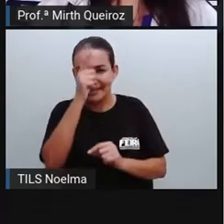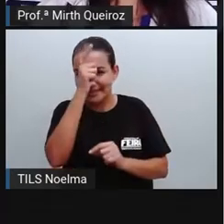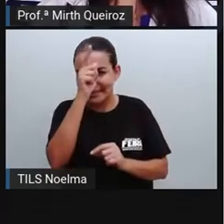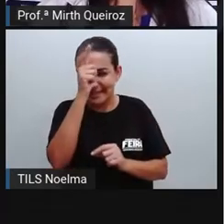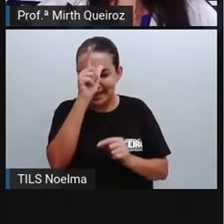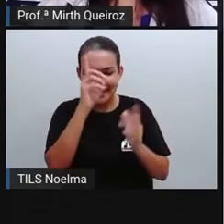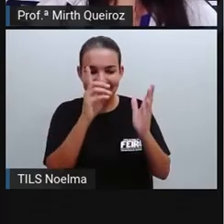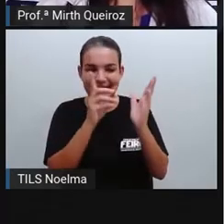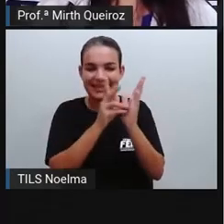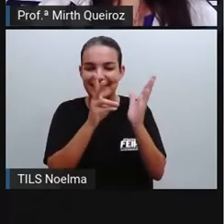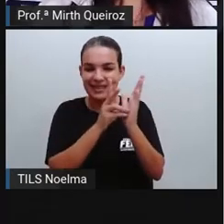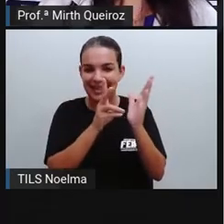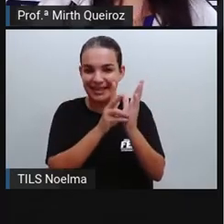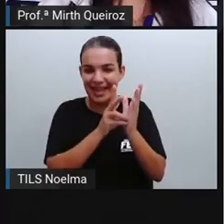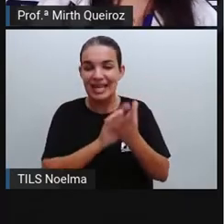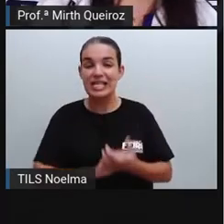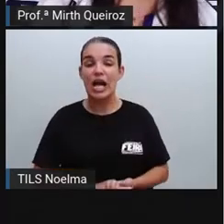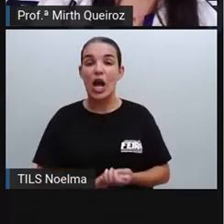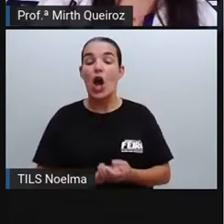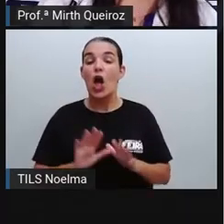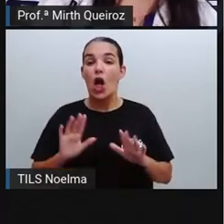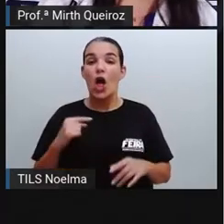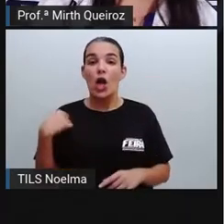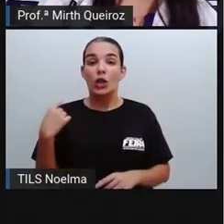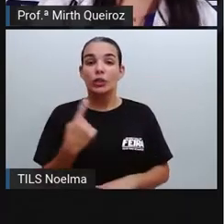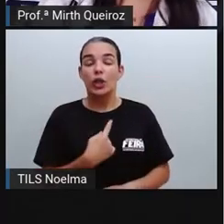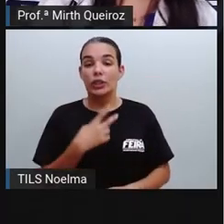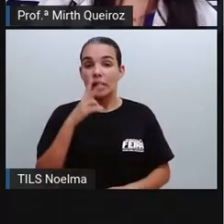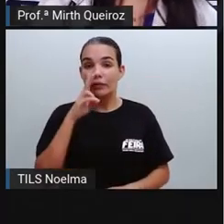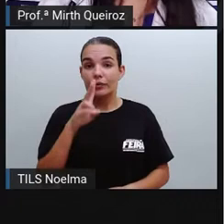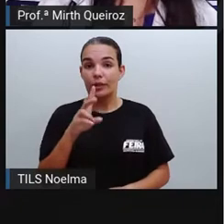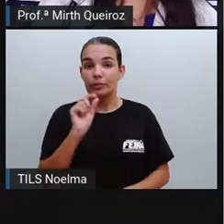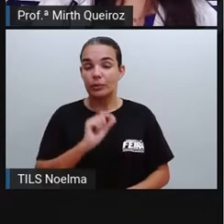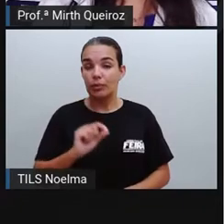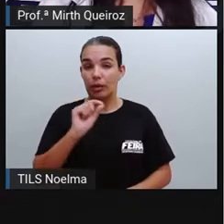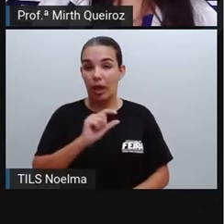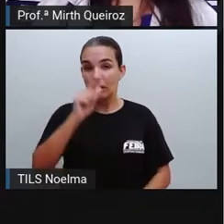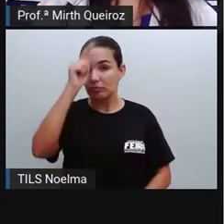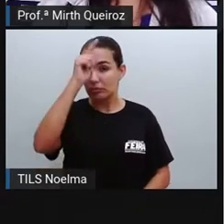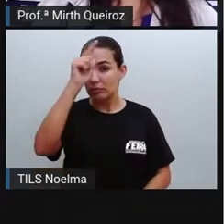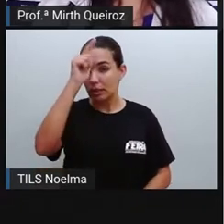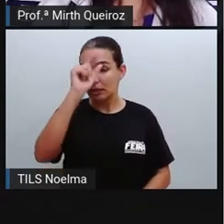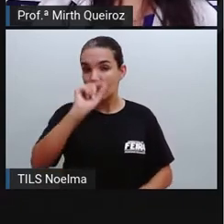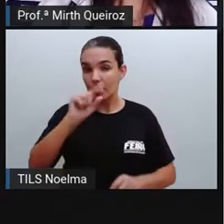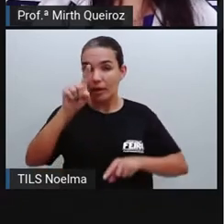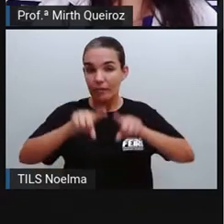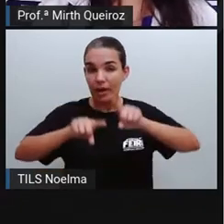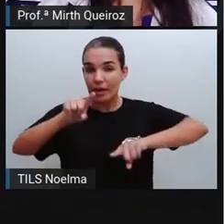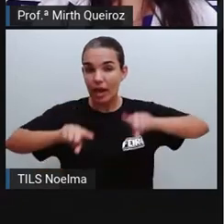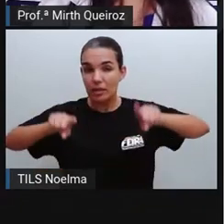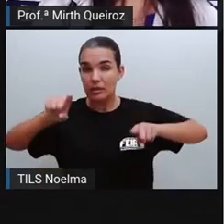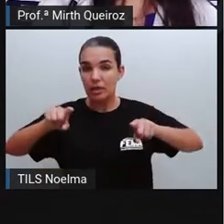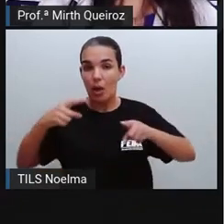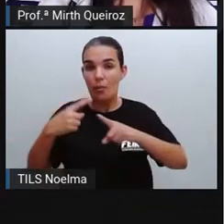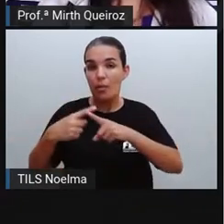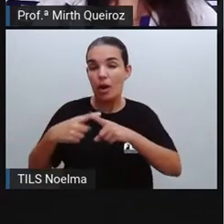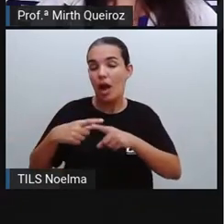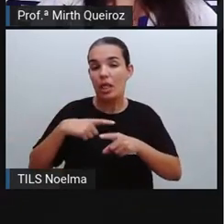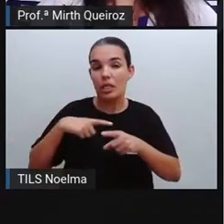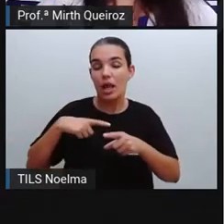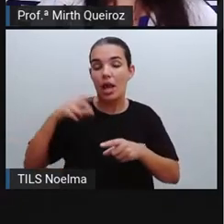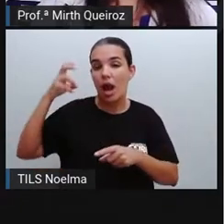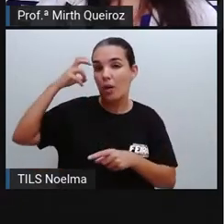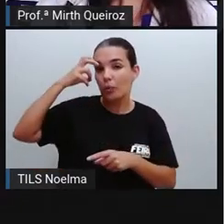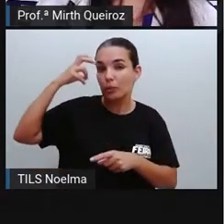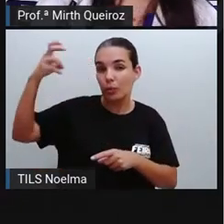lenda. Como a gente viu na aula passada, eu falei que essas lendas, elas variam muito de acordo com a cultura, né? De acordo